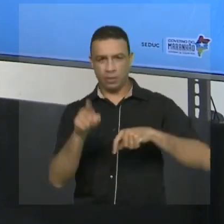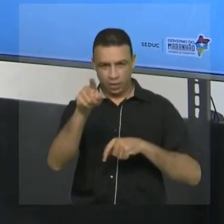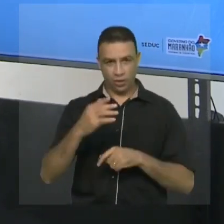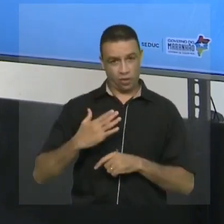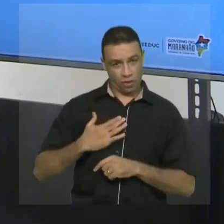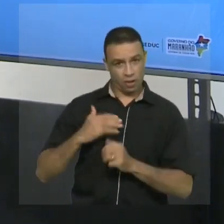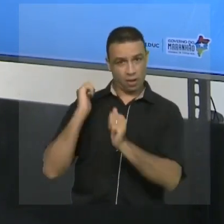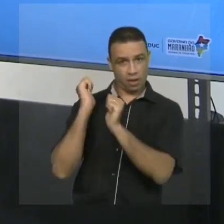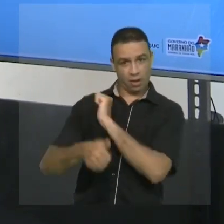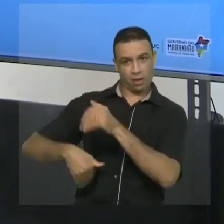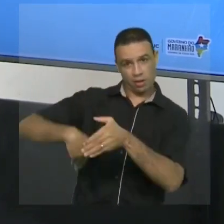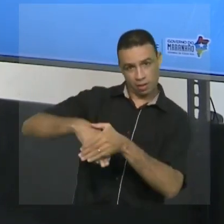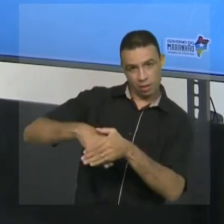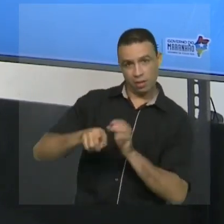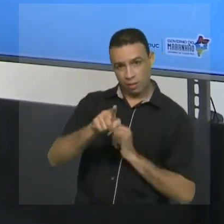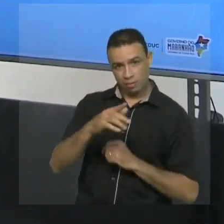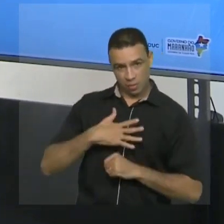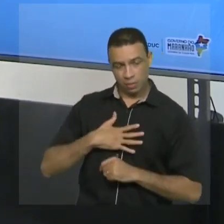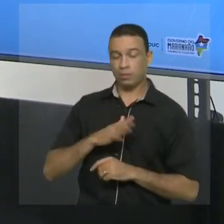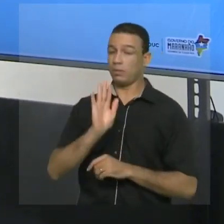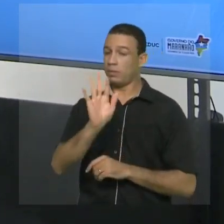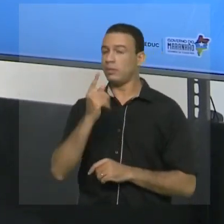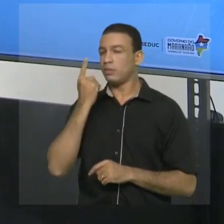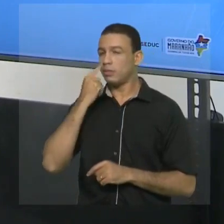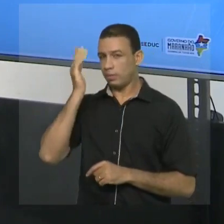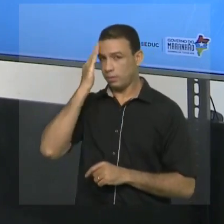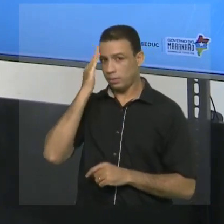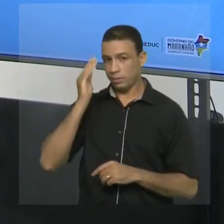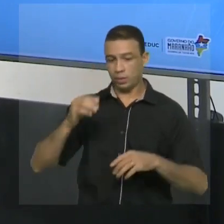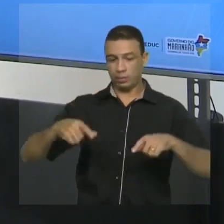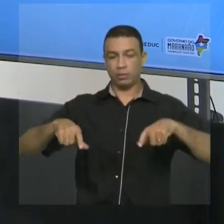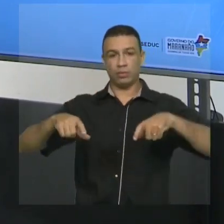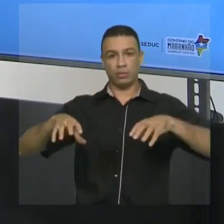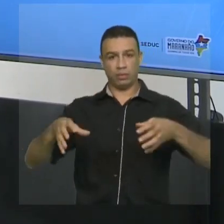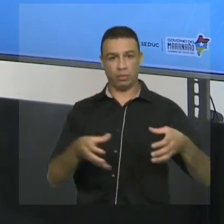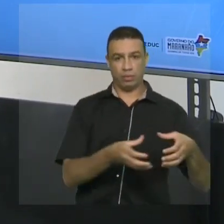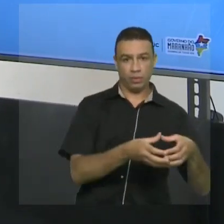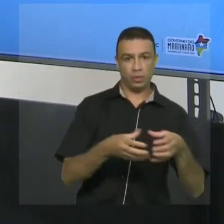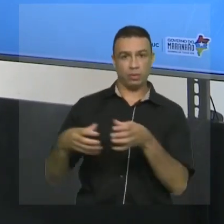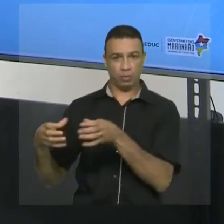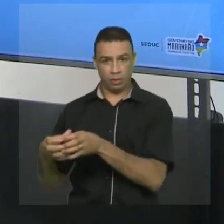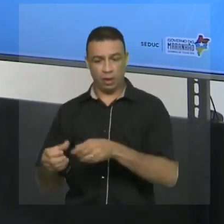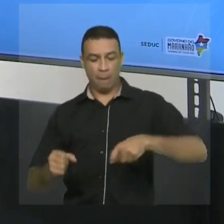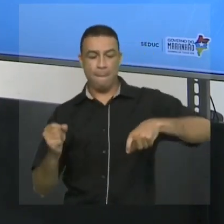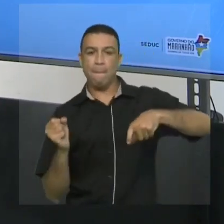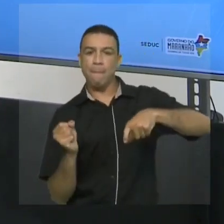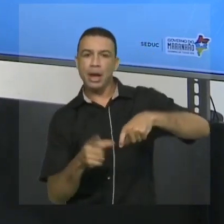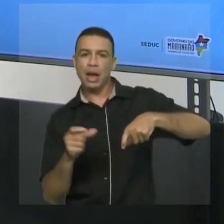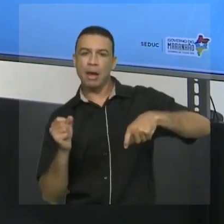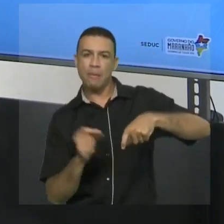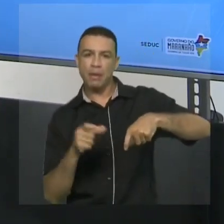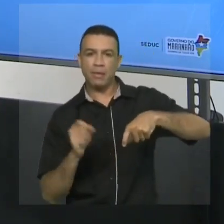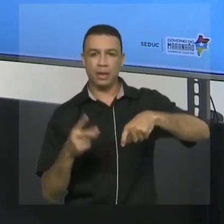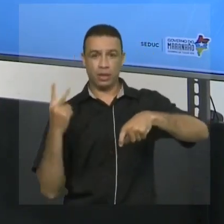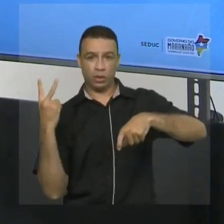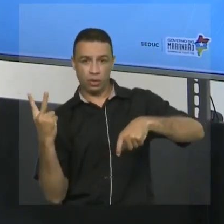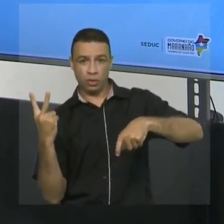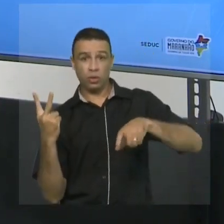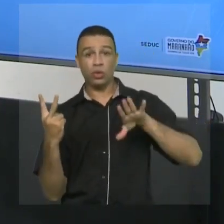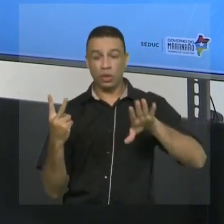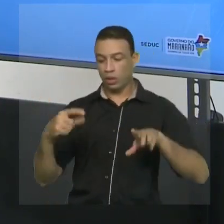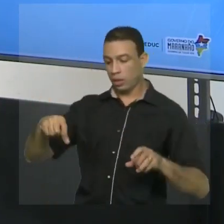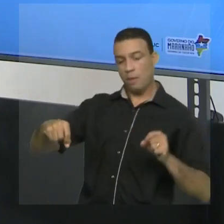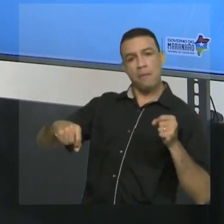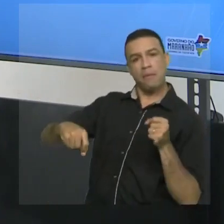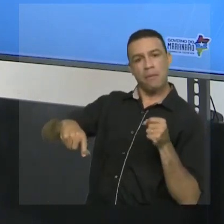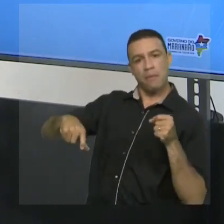futebol, sabe, por exemplo, que se o time fizer dois gols, mas levar três, ele fica